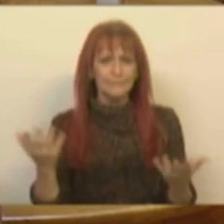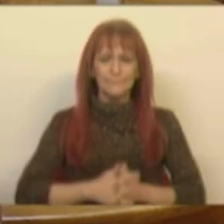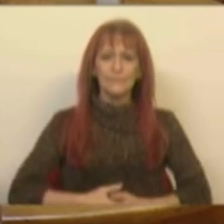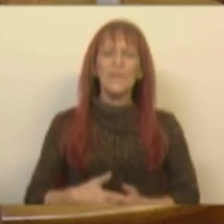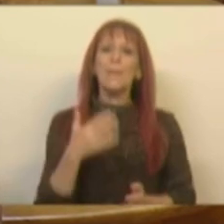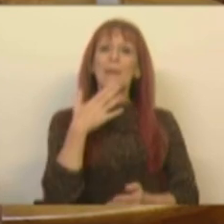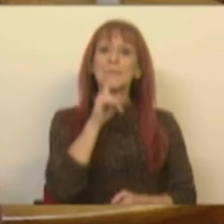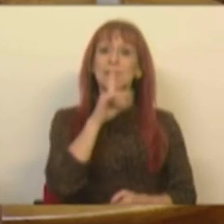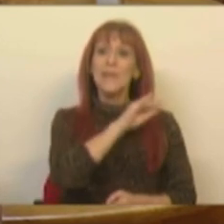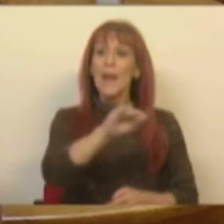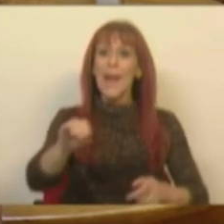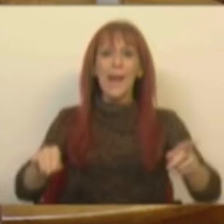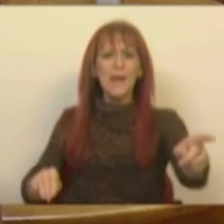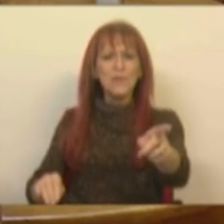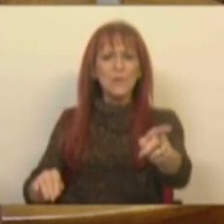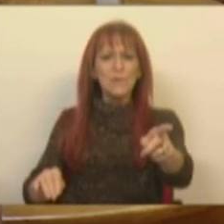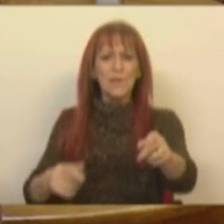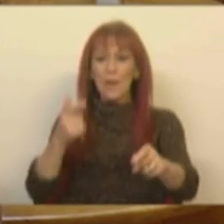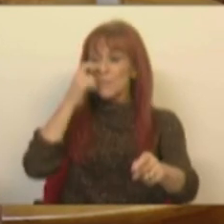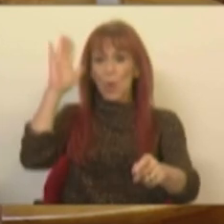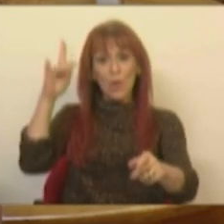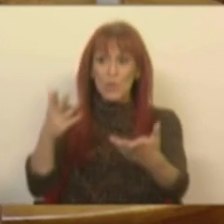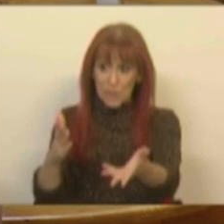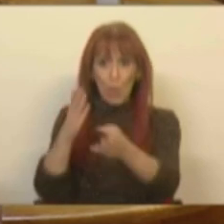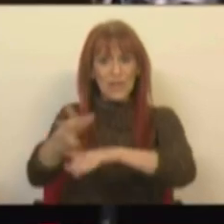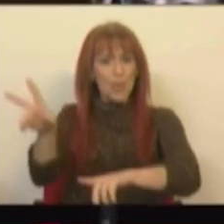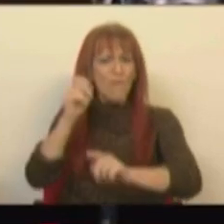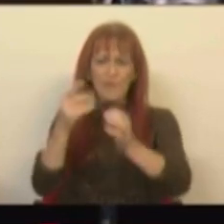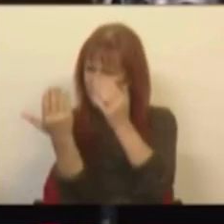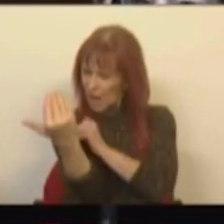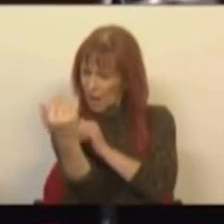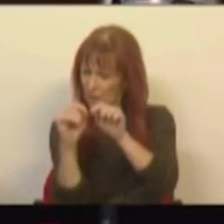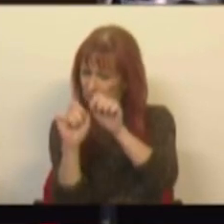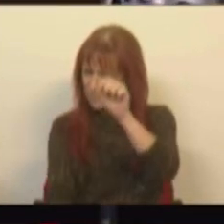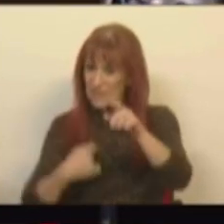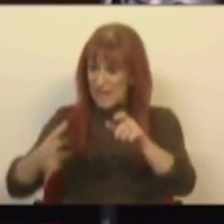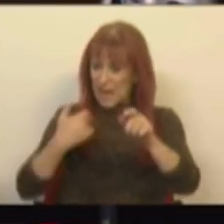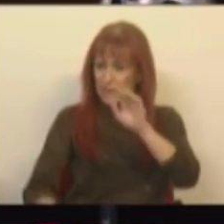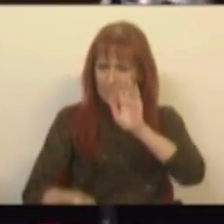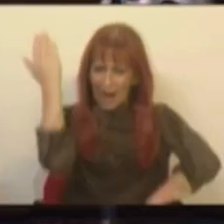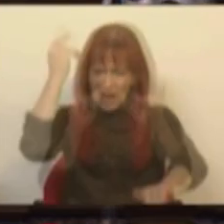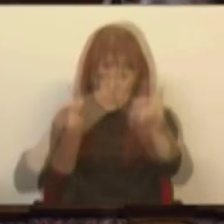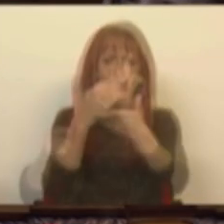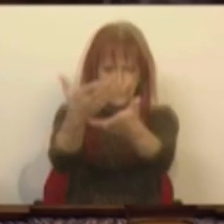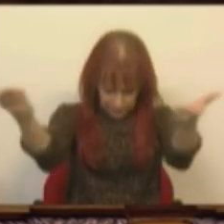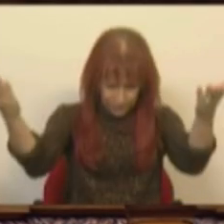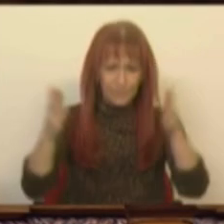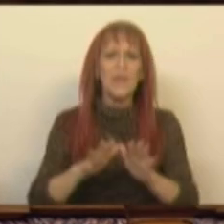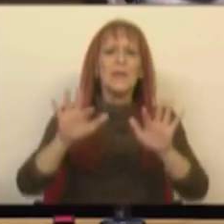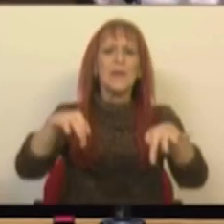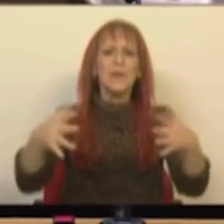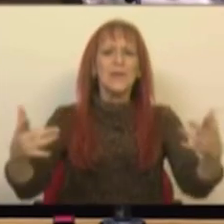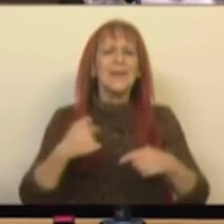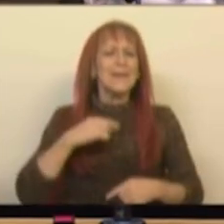Peço silêncio a todos. Eu sei porque é que está muito irritado, mas ainda tenho que ouvir o resto para se irritar mais. Para concluir,